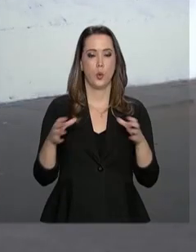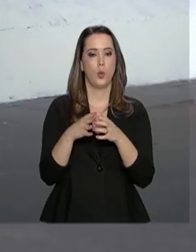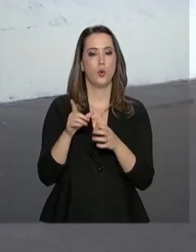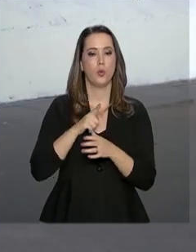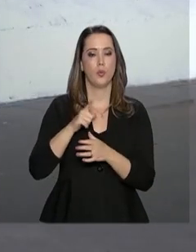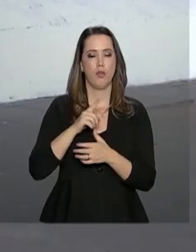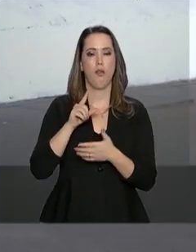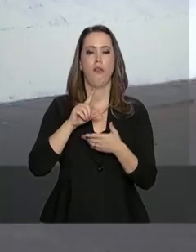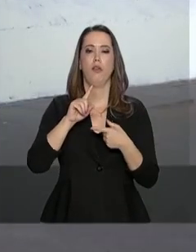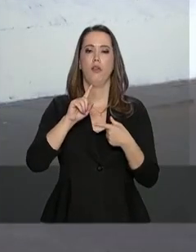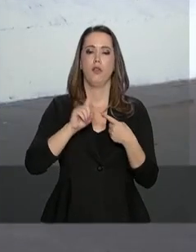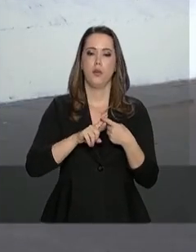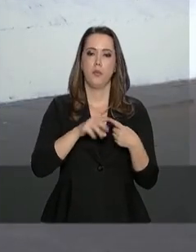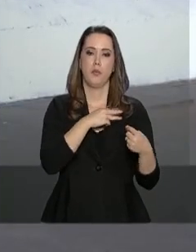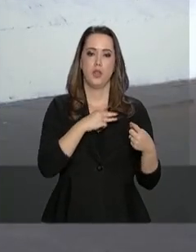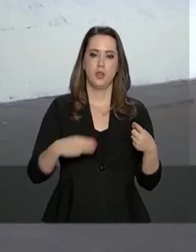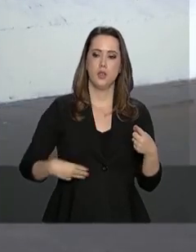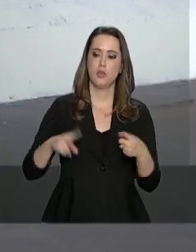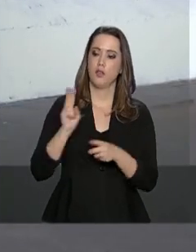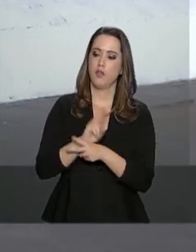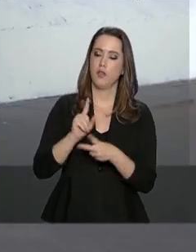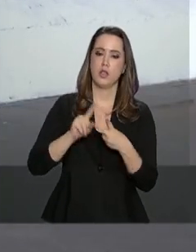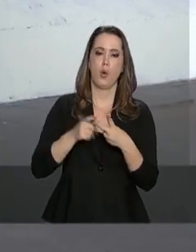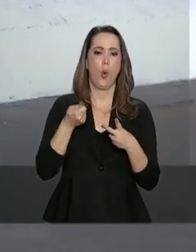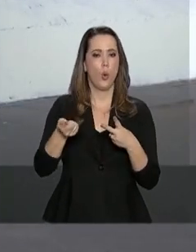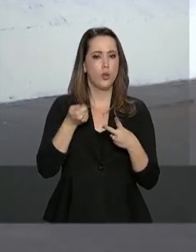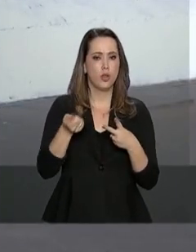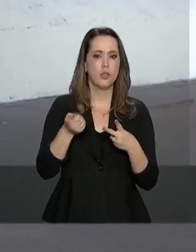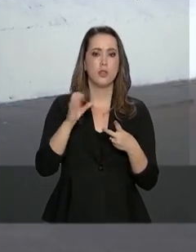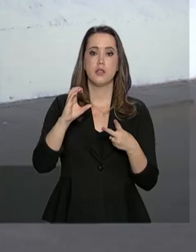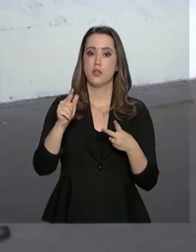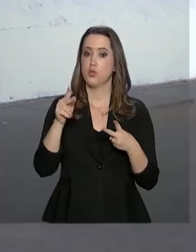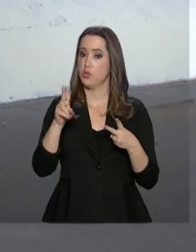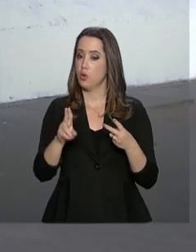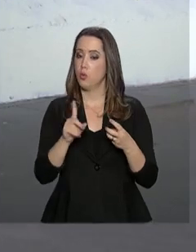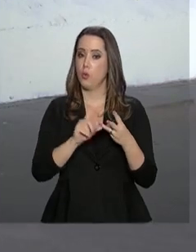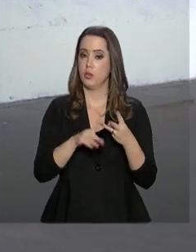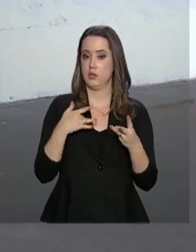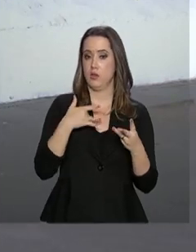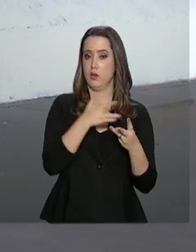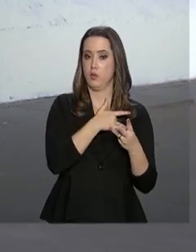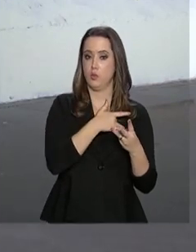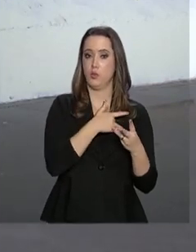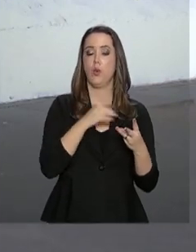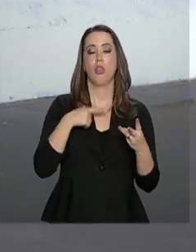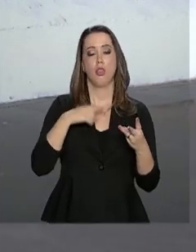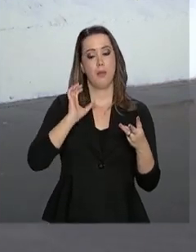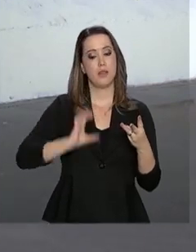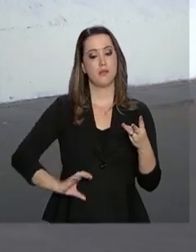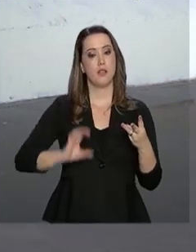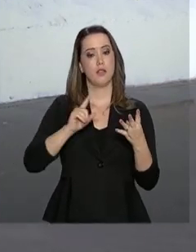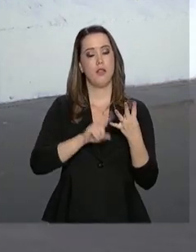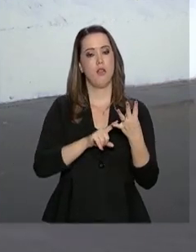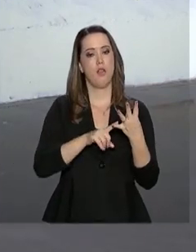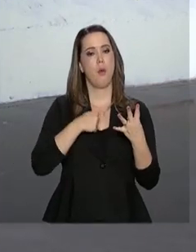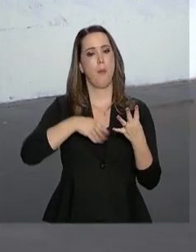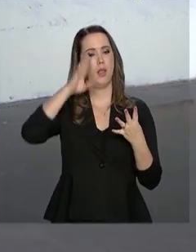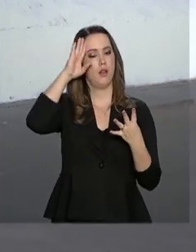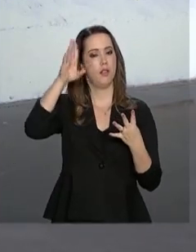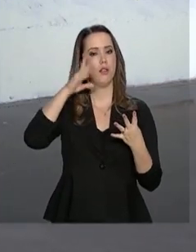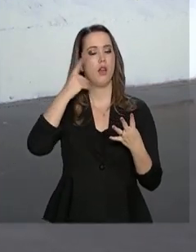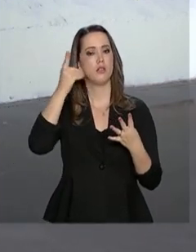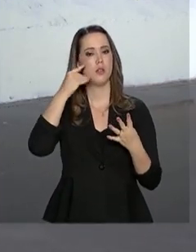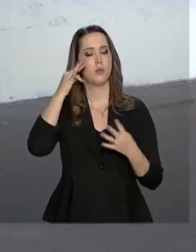formada pelos ministros da Defesa, da Controladoria Geral da União, da Saúde e da Cidadania, além de militares e